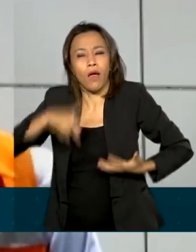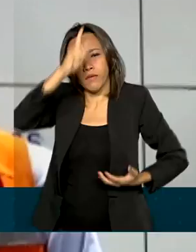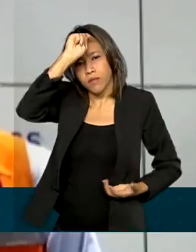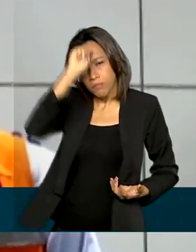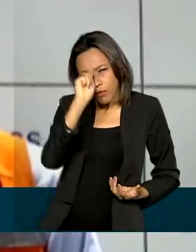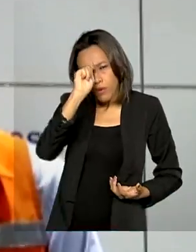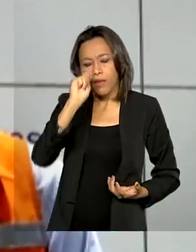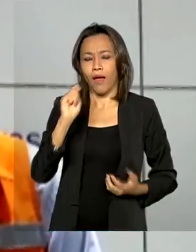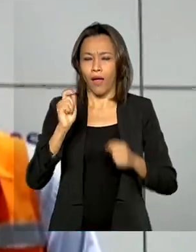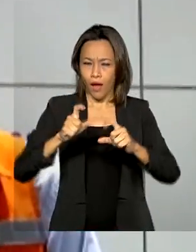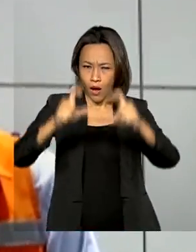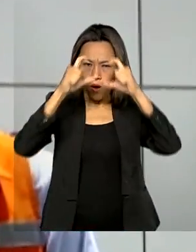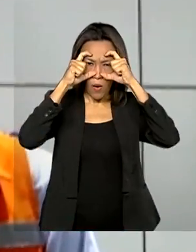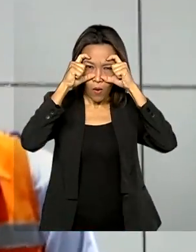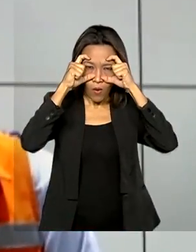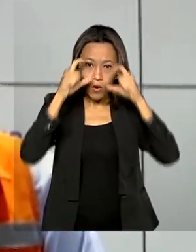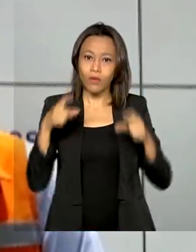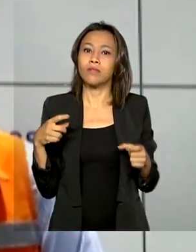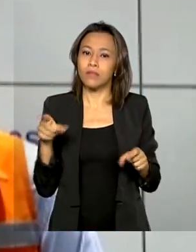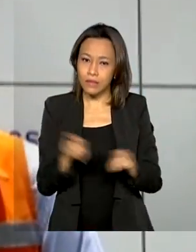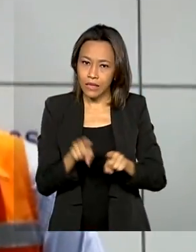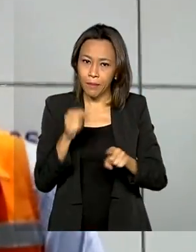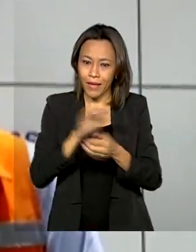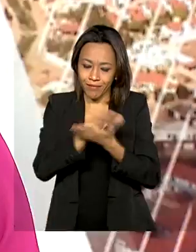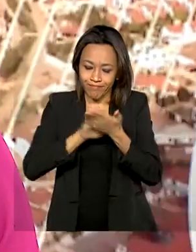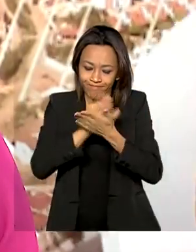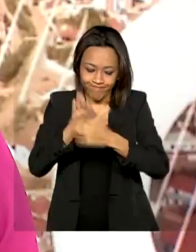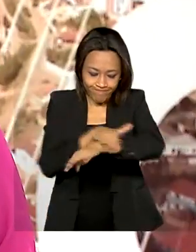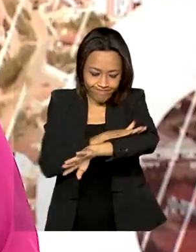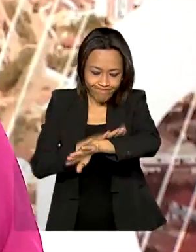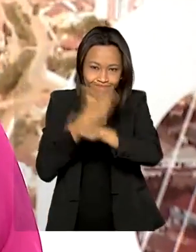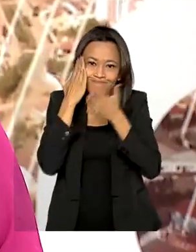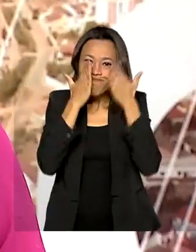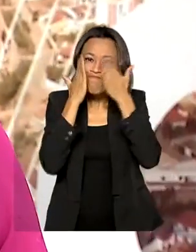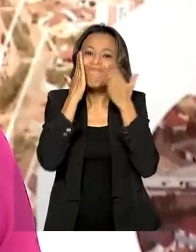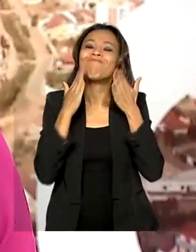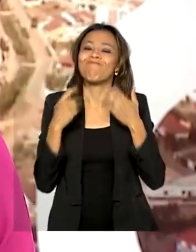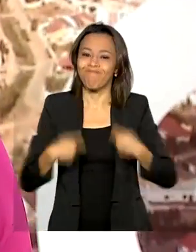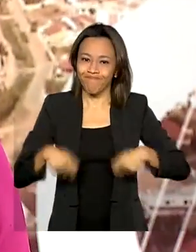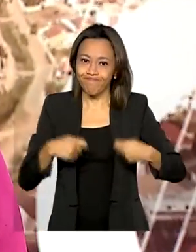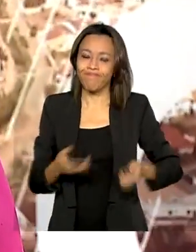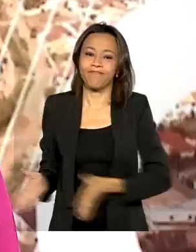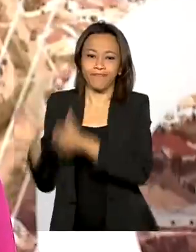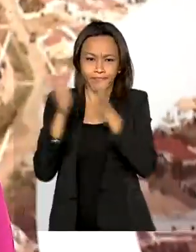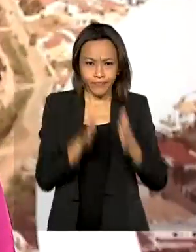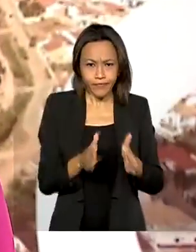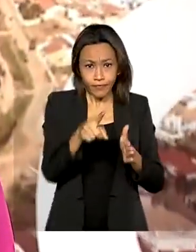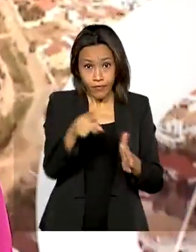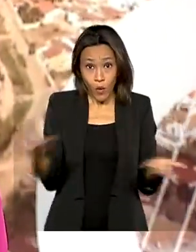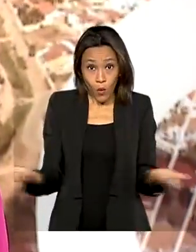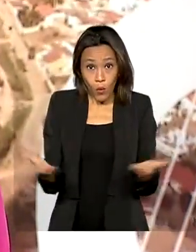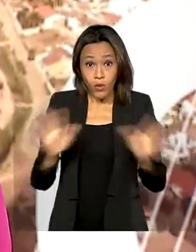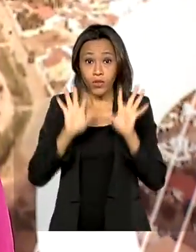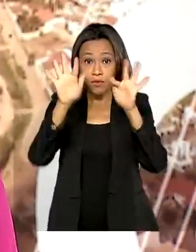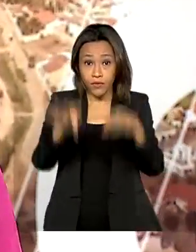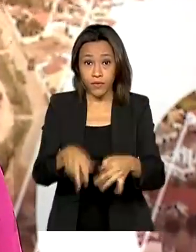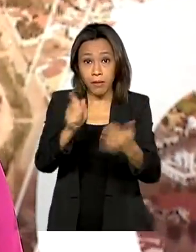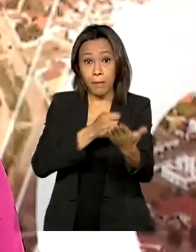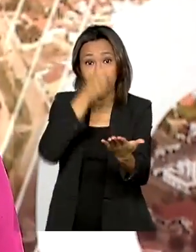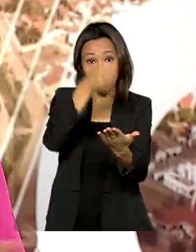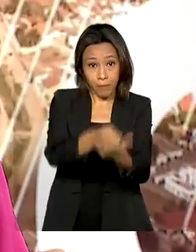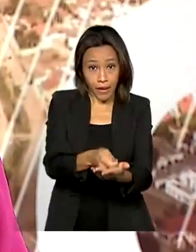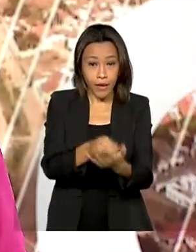bonés, óculos escuro e bastante protetor solar. Termina hoje o prazo para pagar a taxa de inscrição do